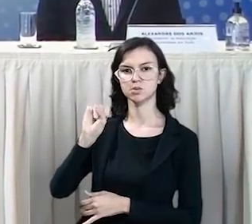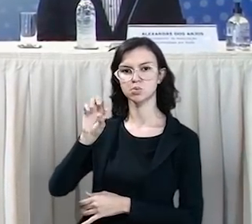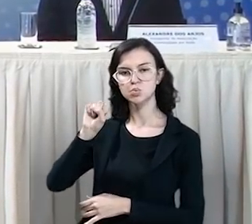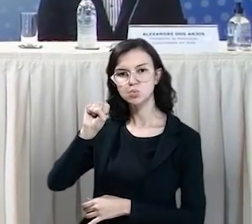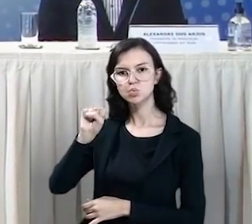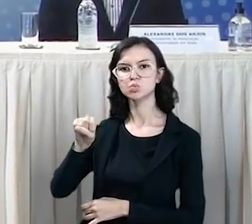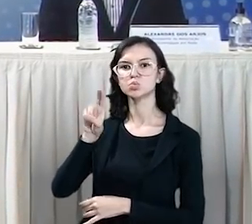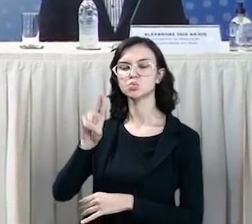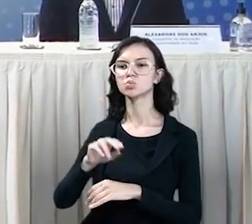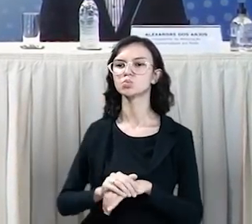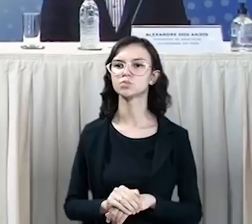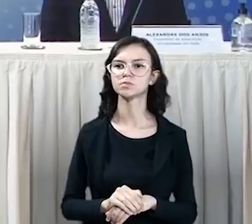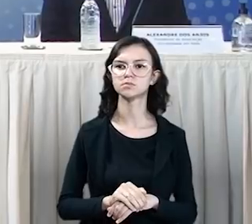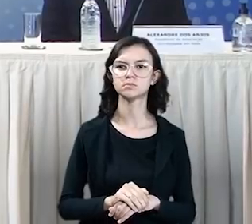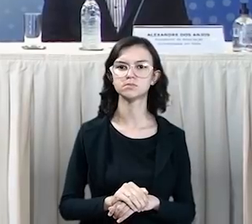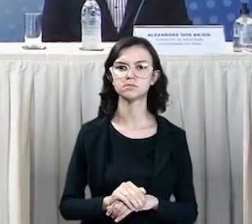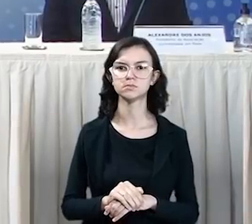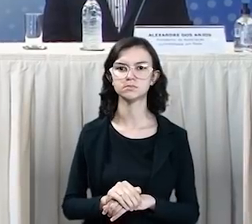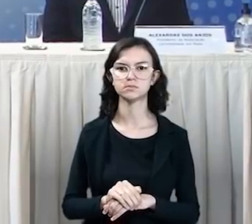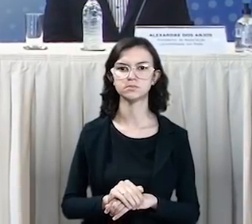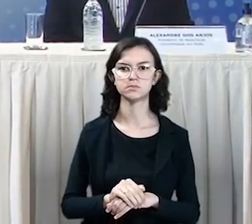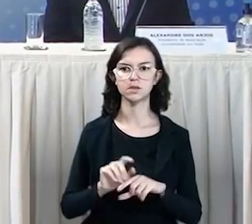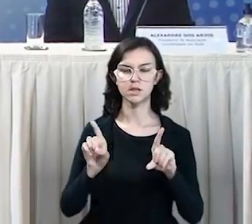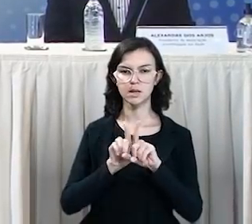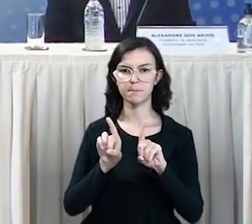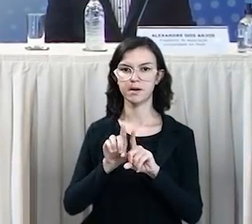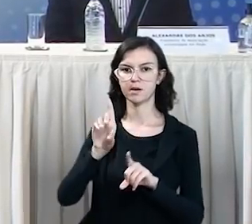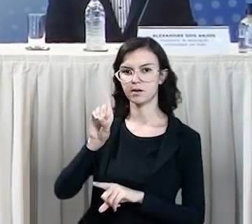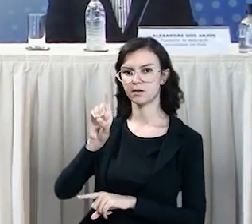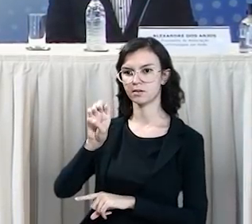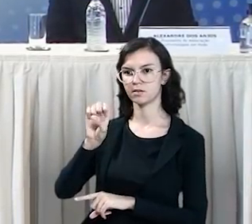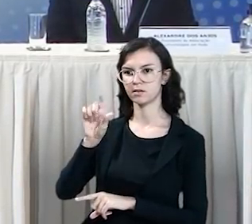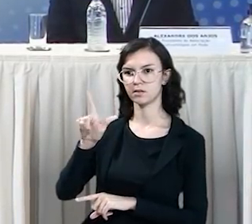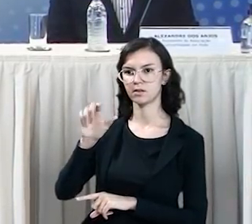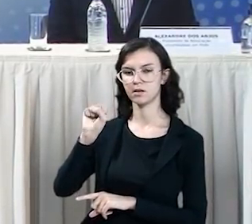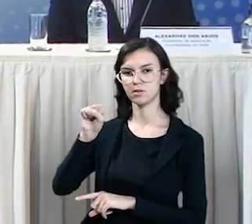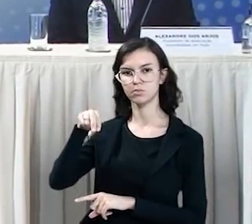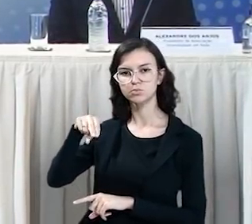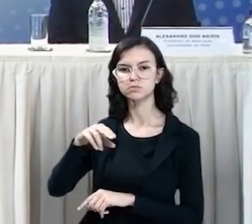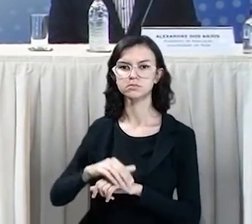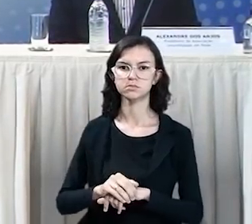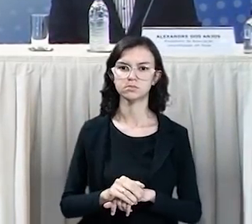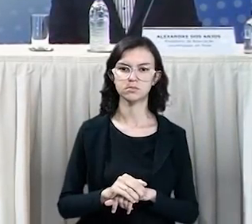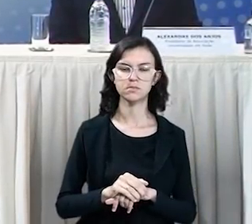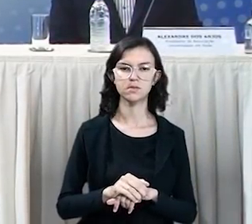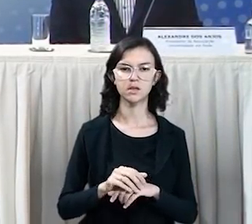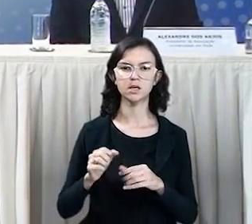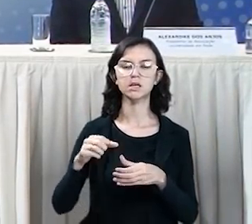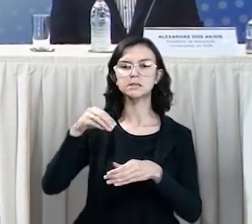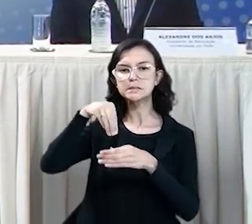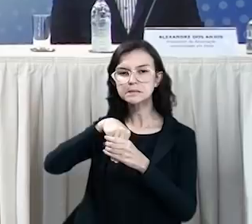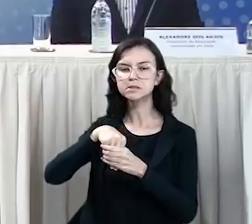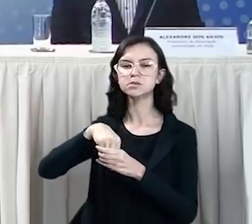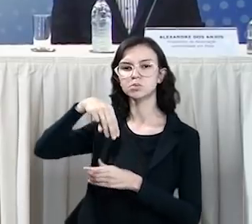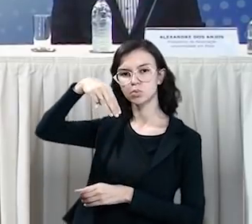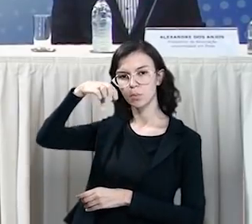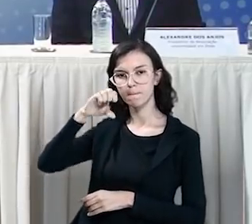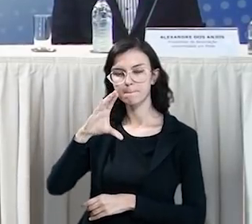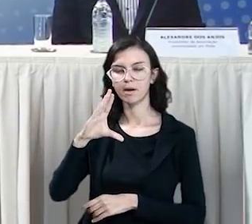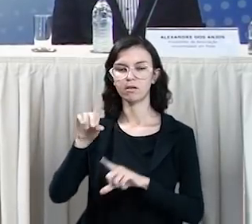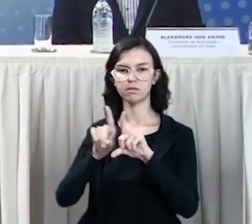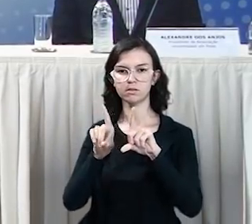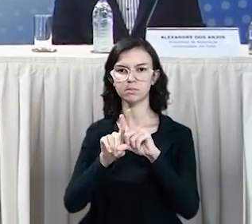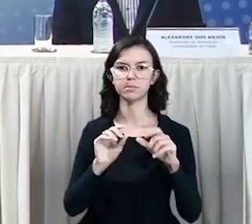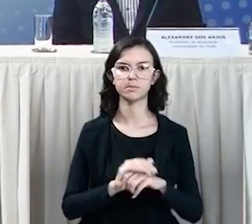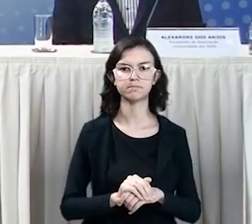discussões com relação ao ensino à distância, e Delson também, é o AST, que é o Ministério da Educação, tem sido um grande parceiro